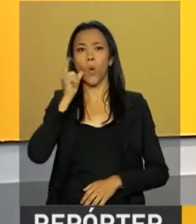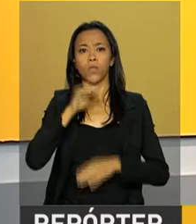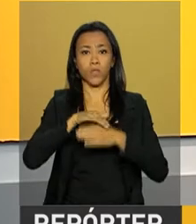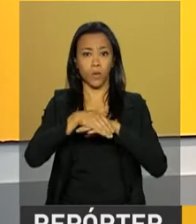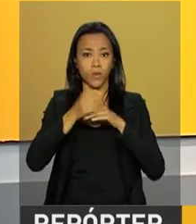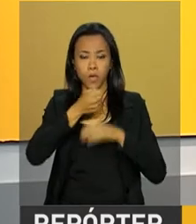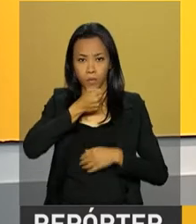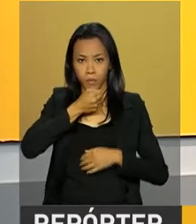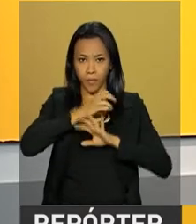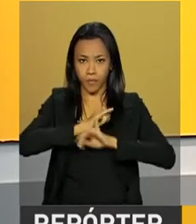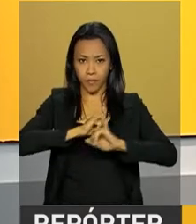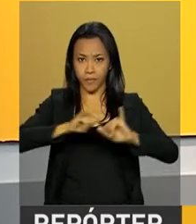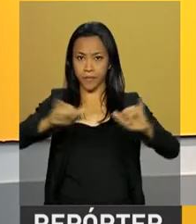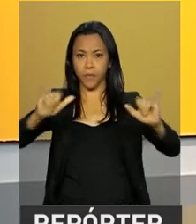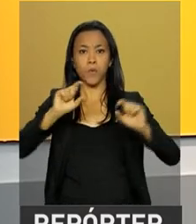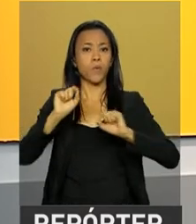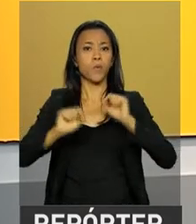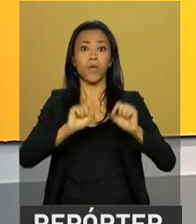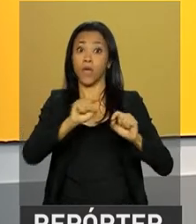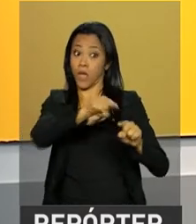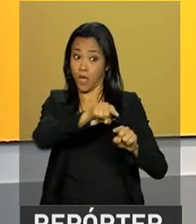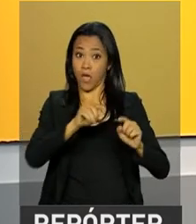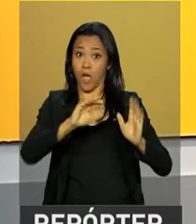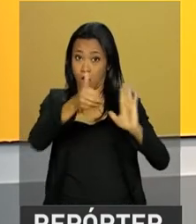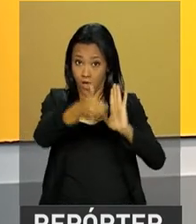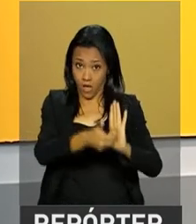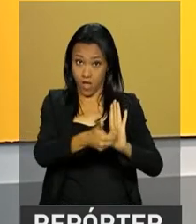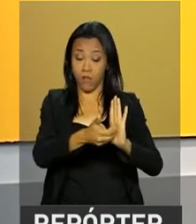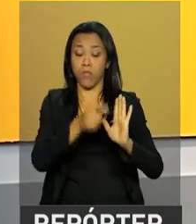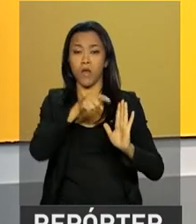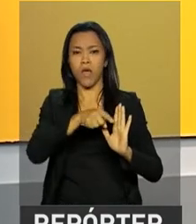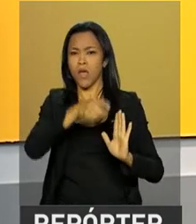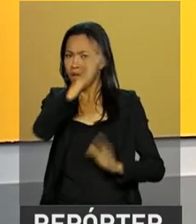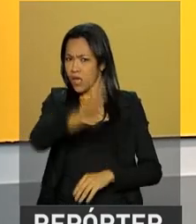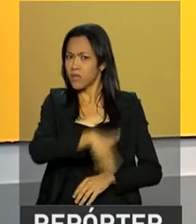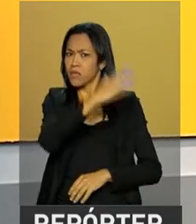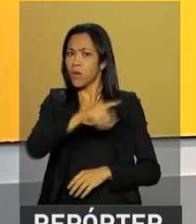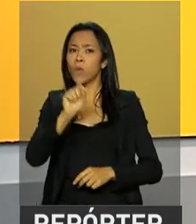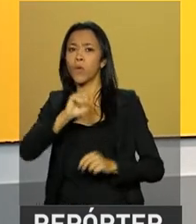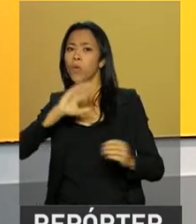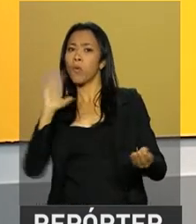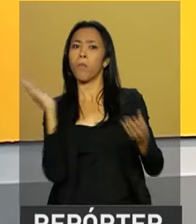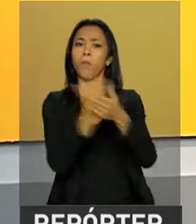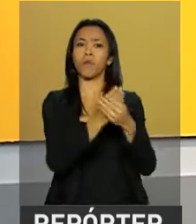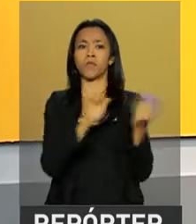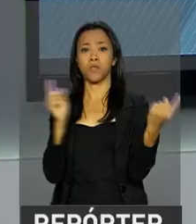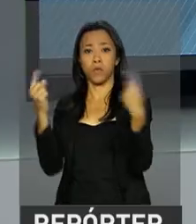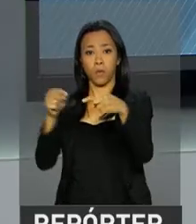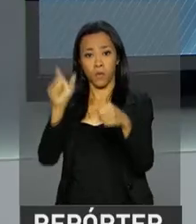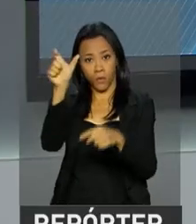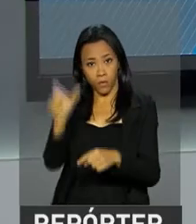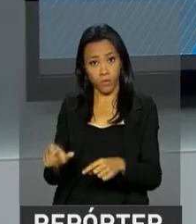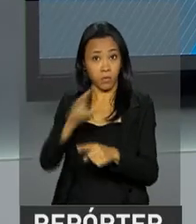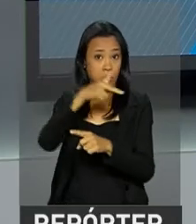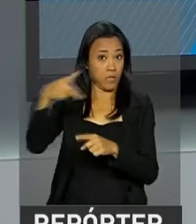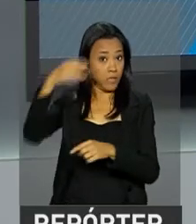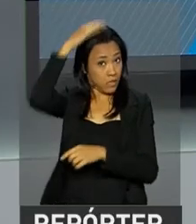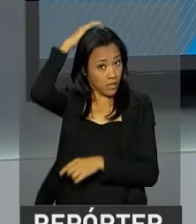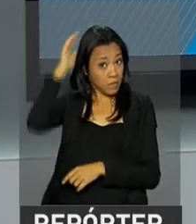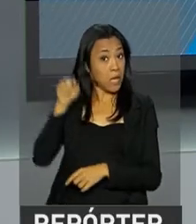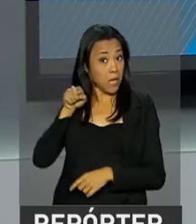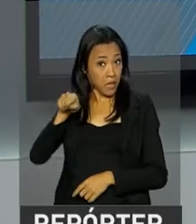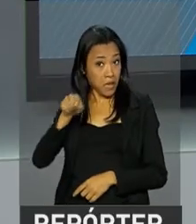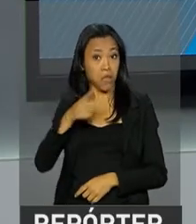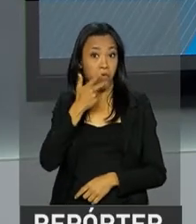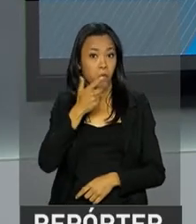à noite, logo depois que a Câmara dos Deputados rejeitou a abertura de um processo contra ele. Para o presidente Temer,